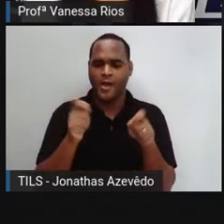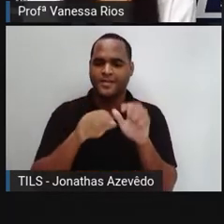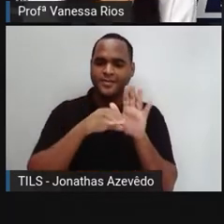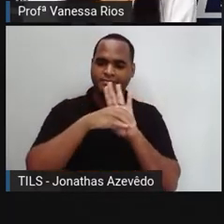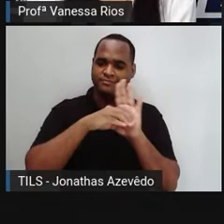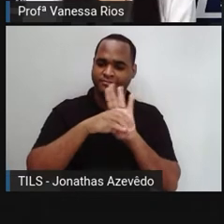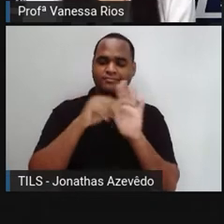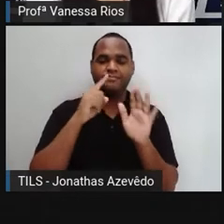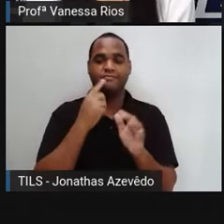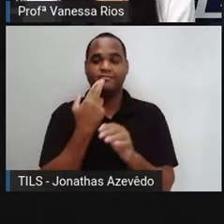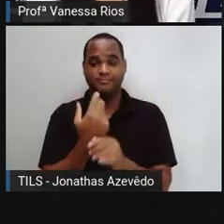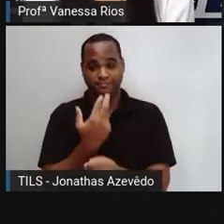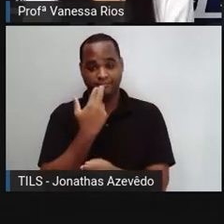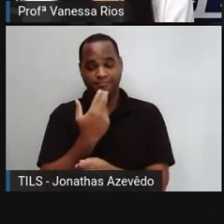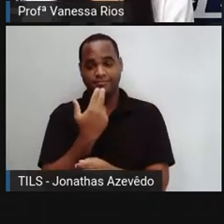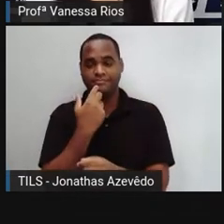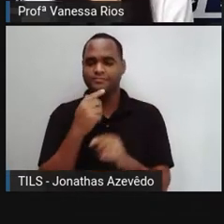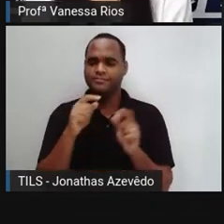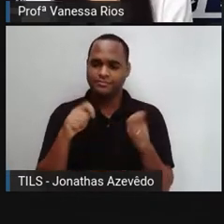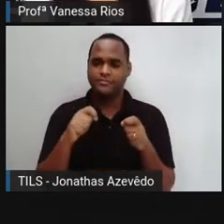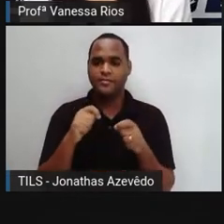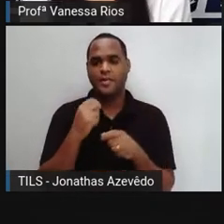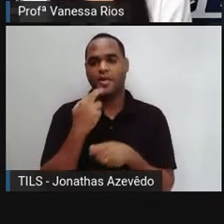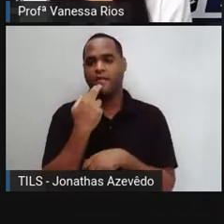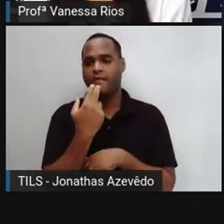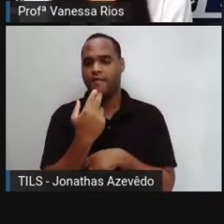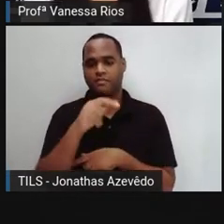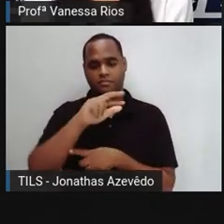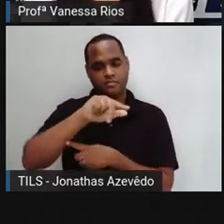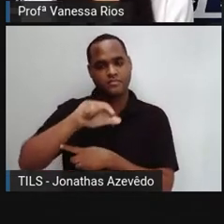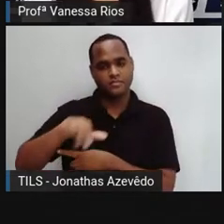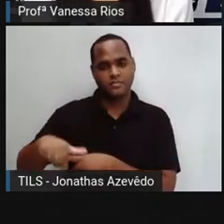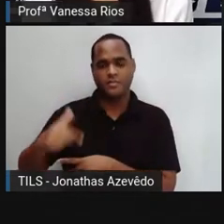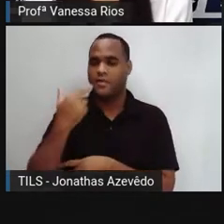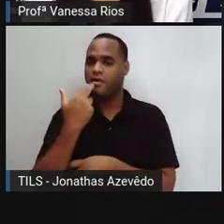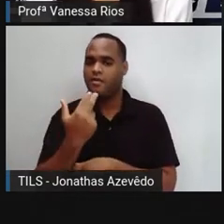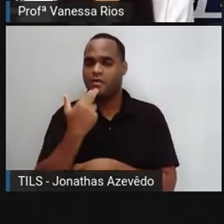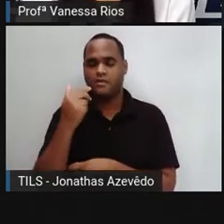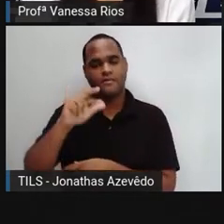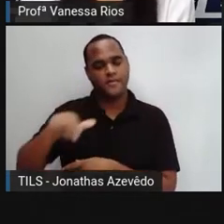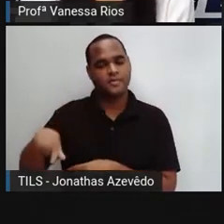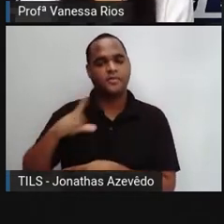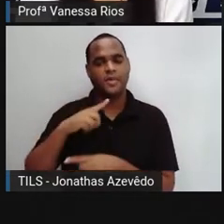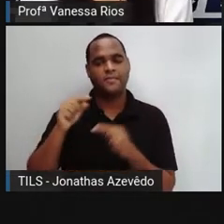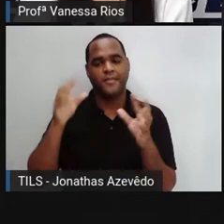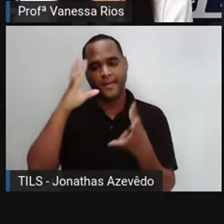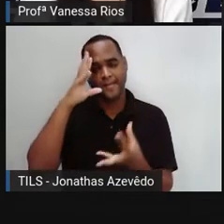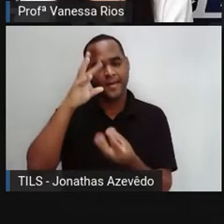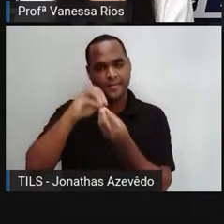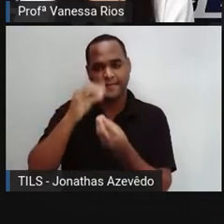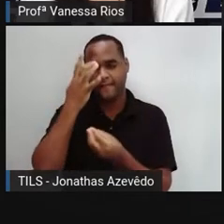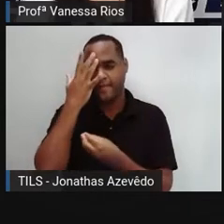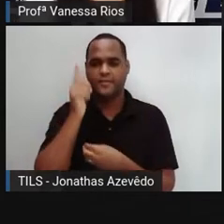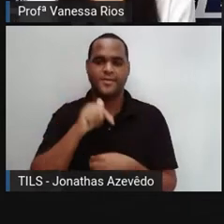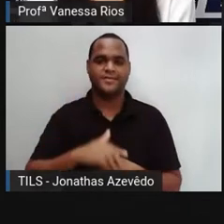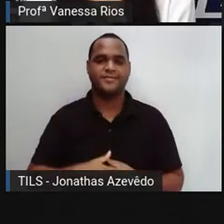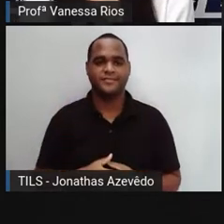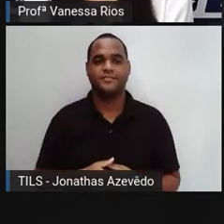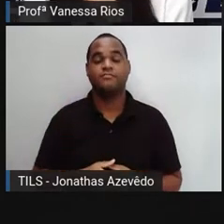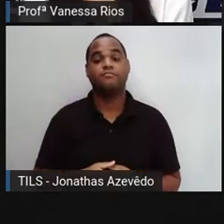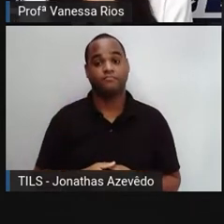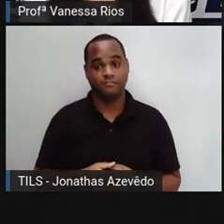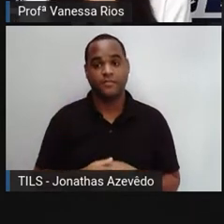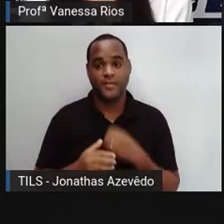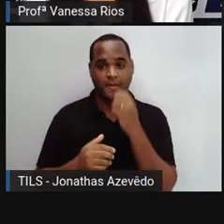termo idioma. Não se associando a todas as línguas, mas para ficar mais fácil a nossa compreensão. E quando a gente